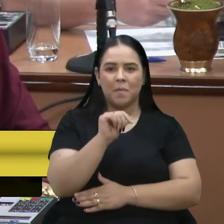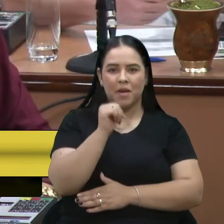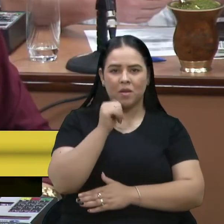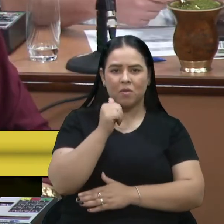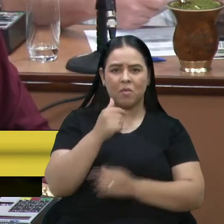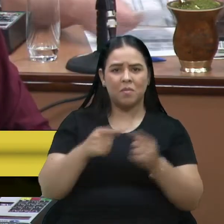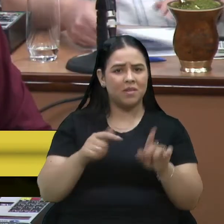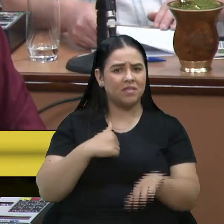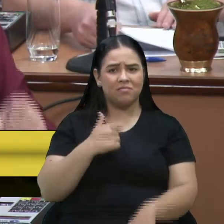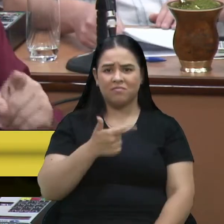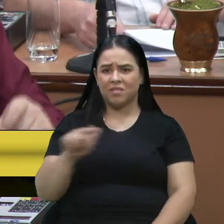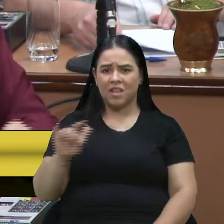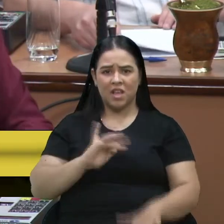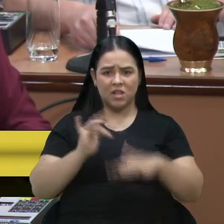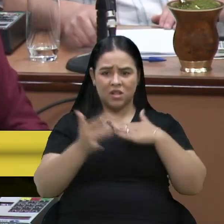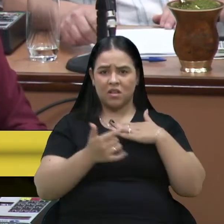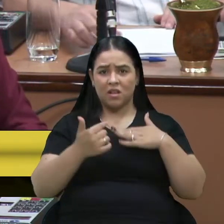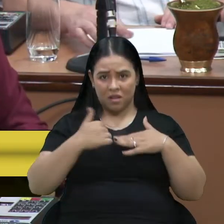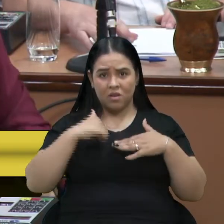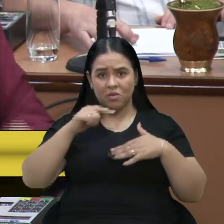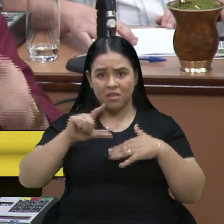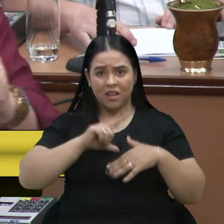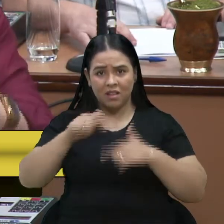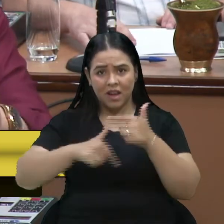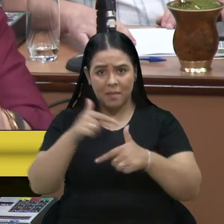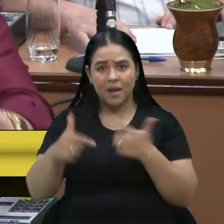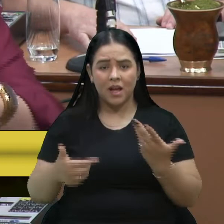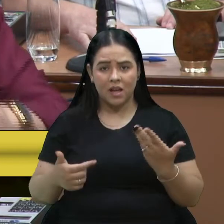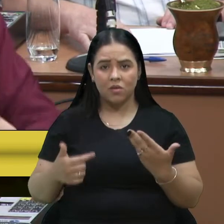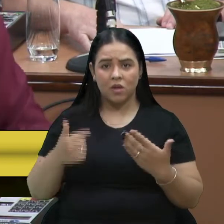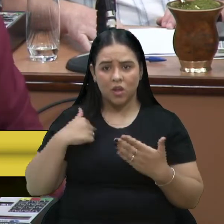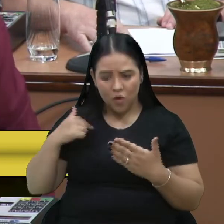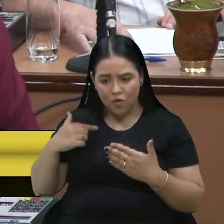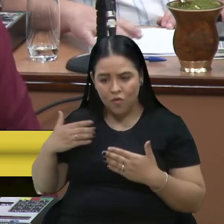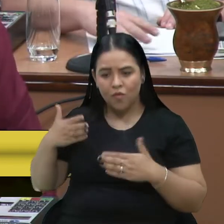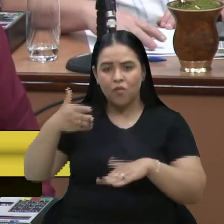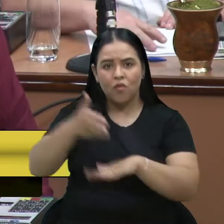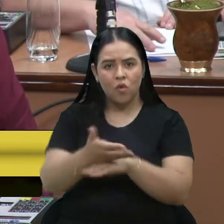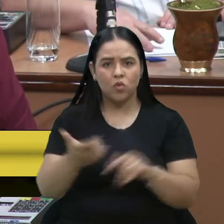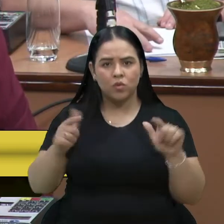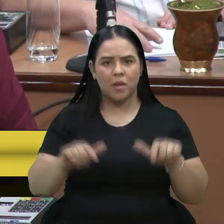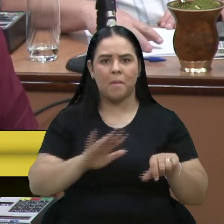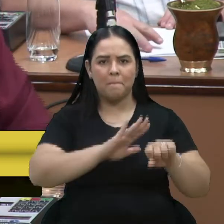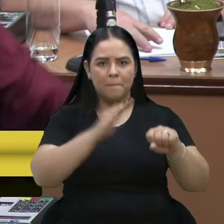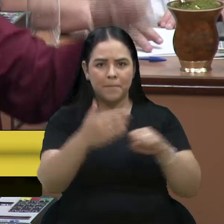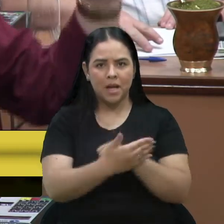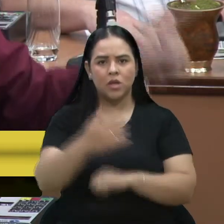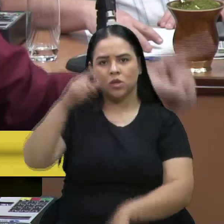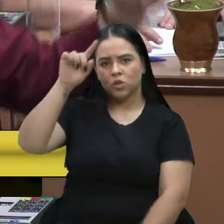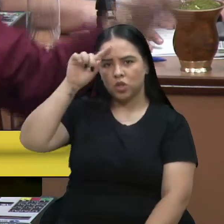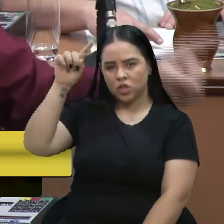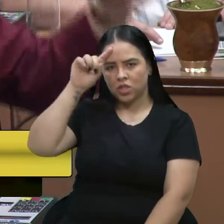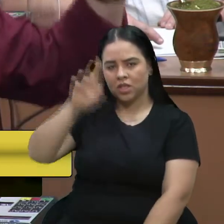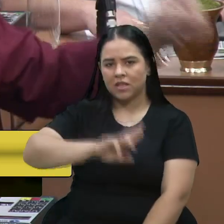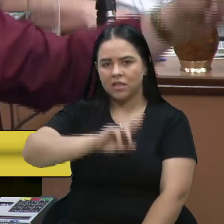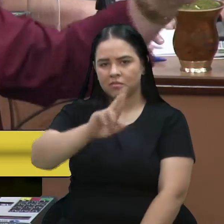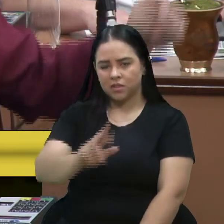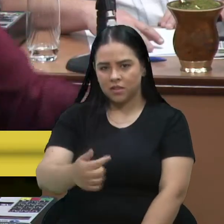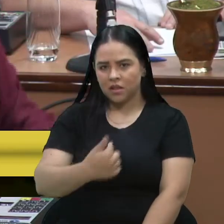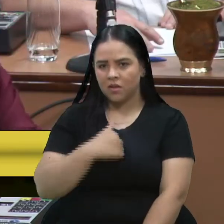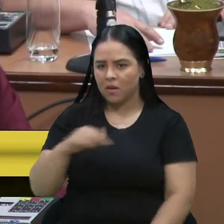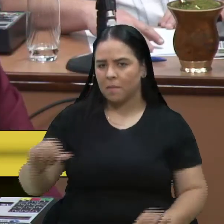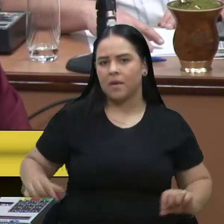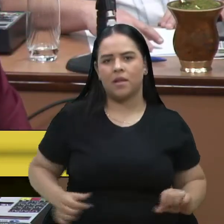rede social. Eu tenho trabalho. Eu tenho a pisar no chão dos bairros de cada dia que represento e tento da melhor